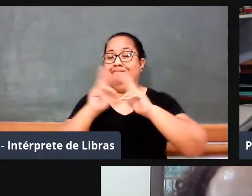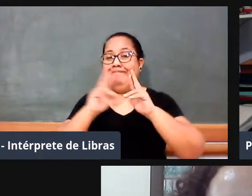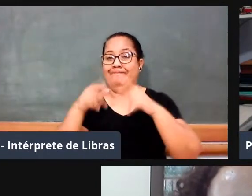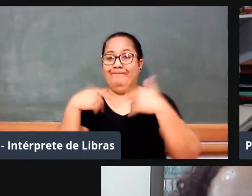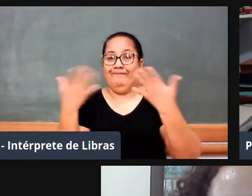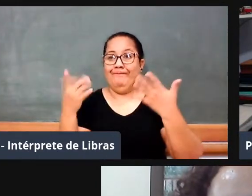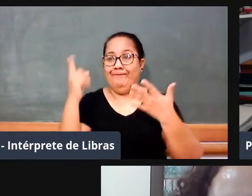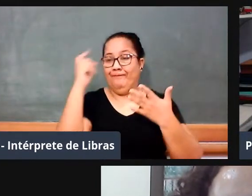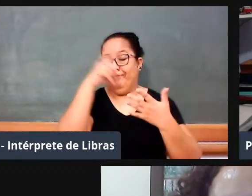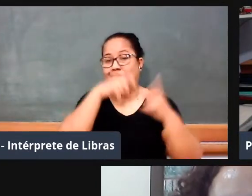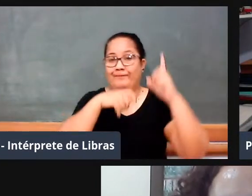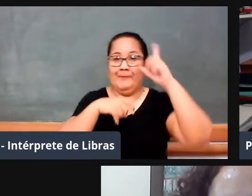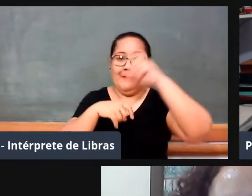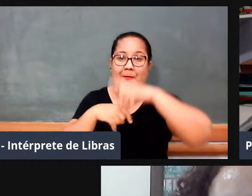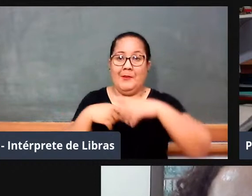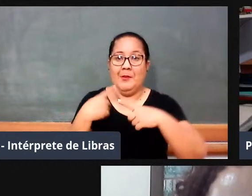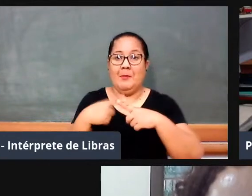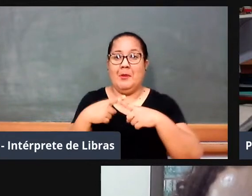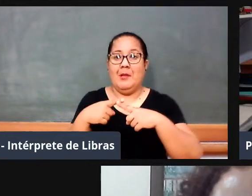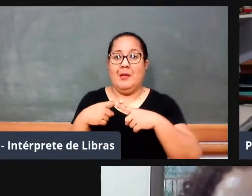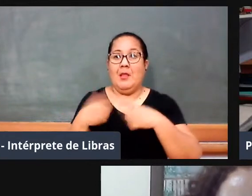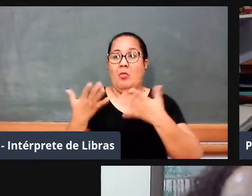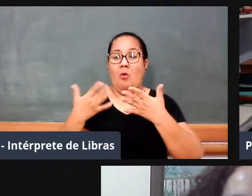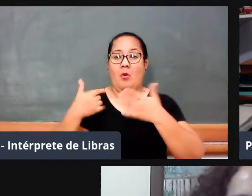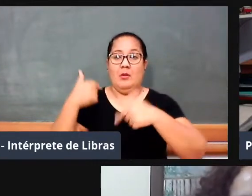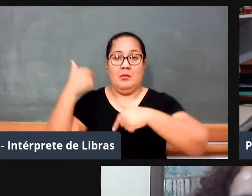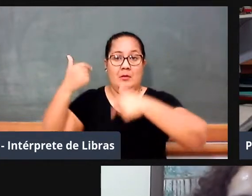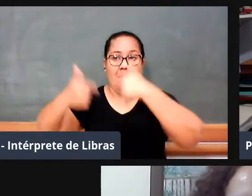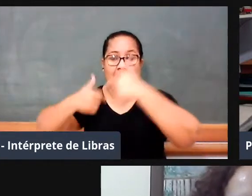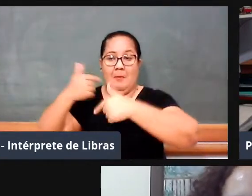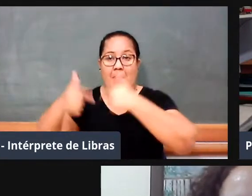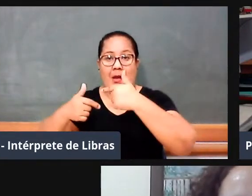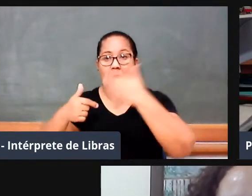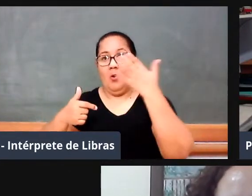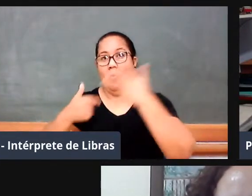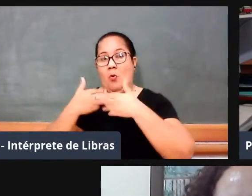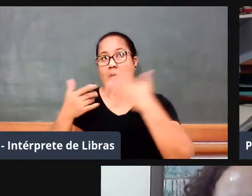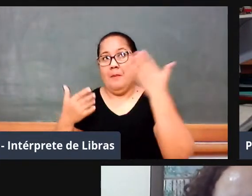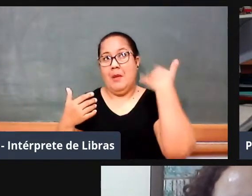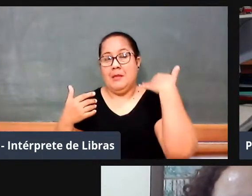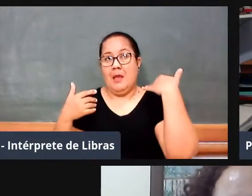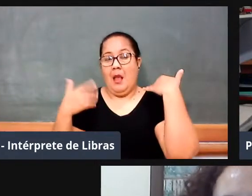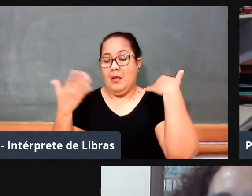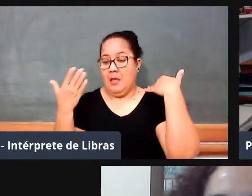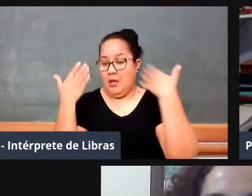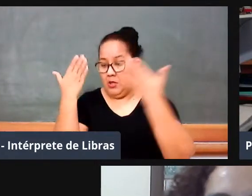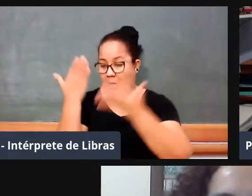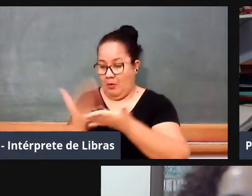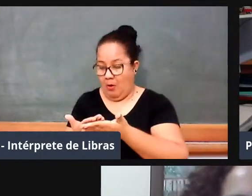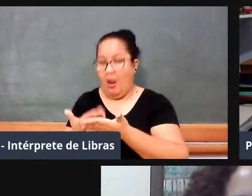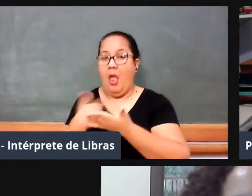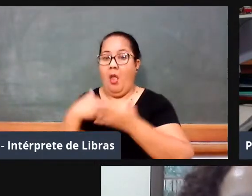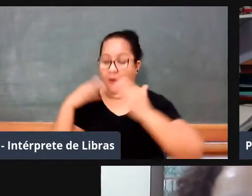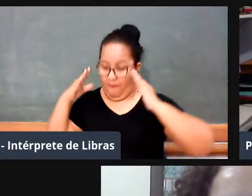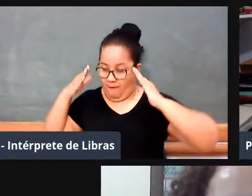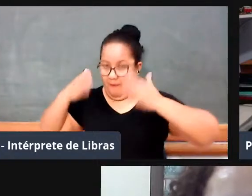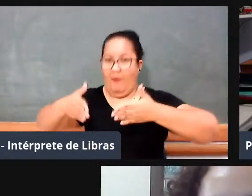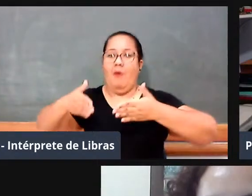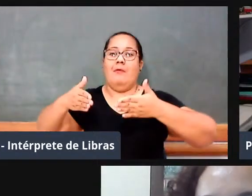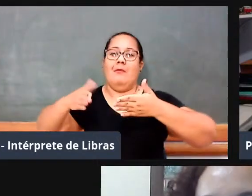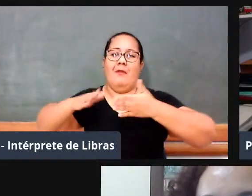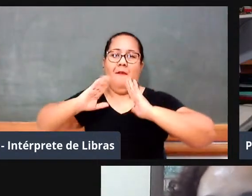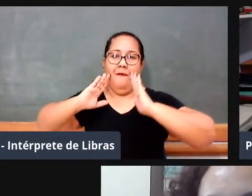o nosso métier é trabalhar com o passado, para dizer como é que a gente chegou até aqui, né, seria uma